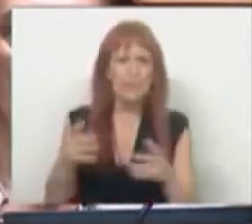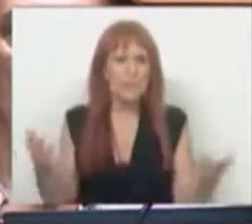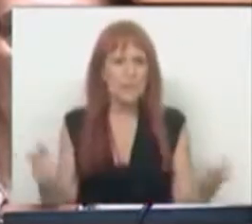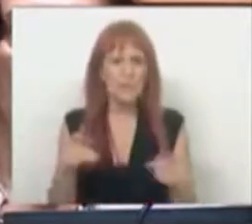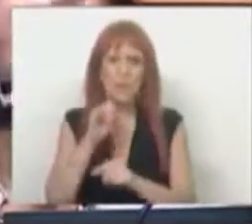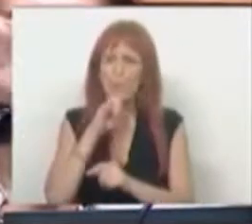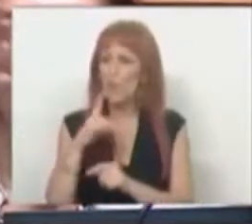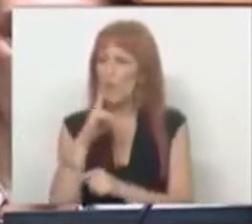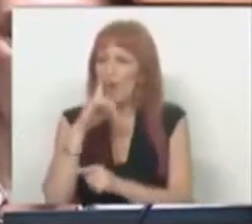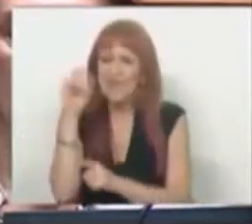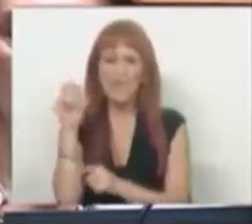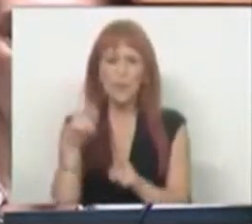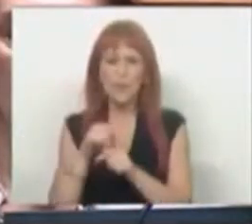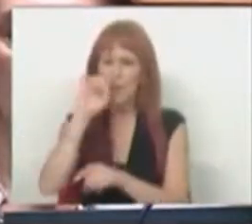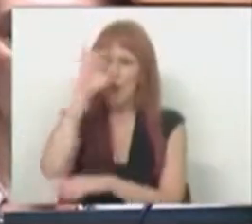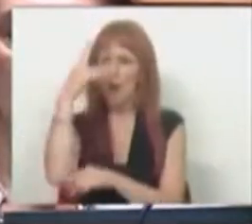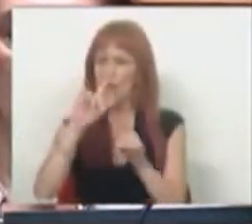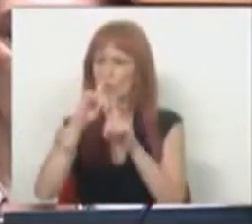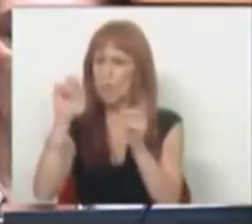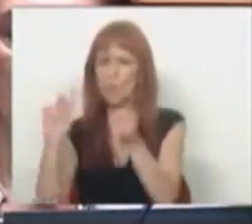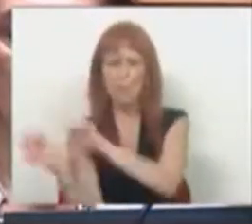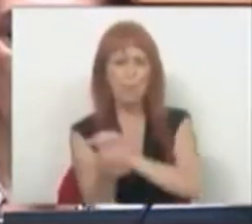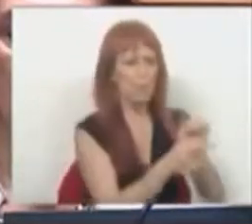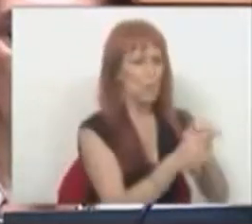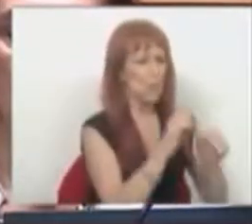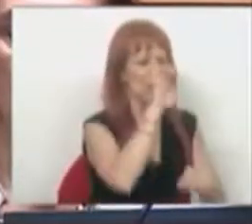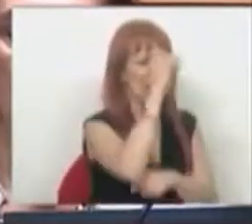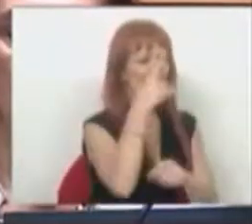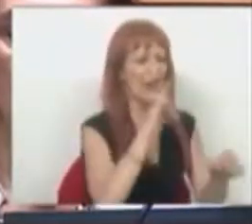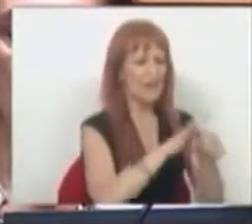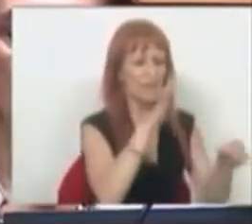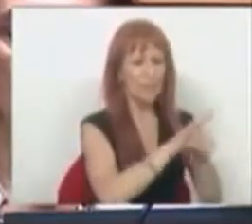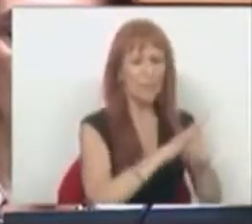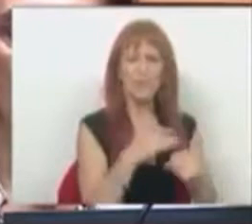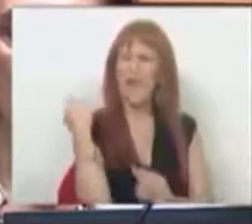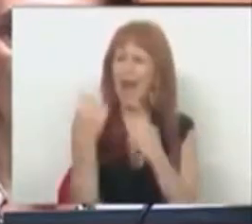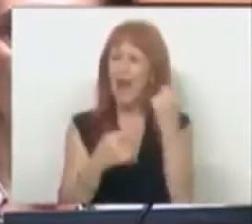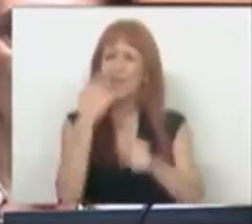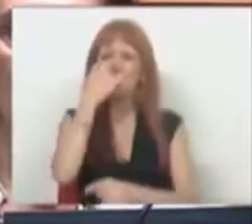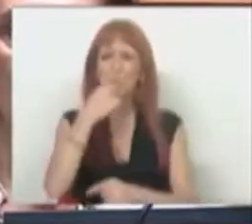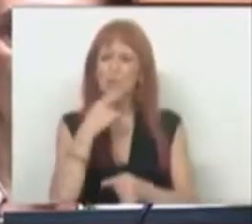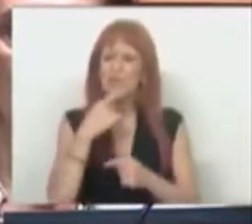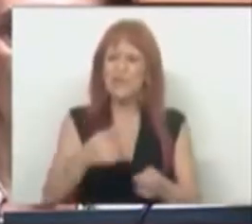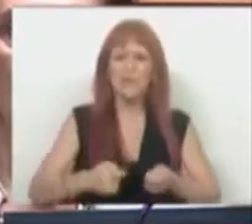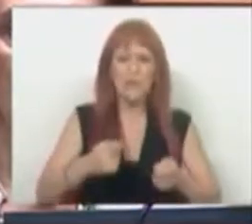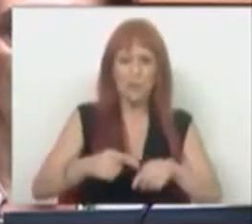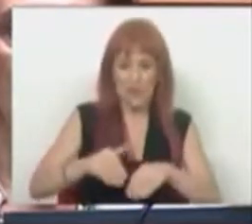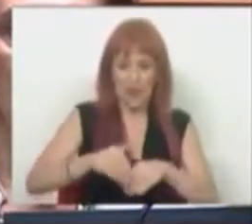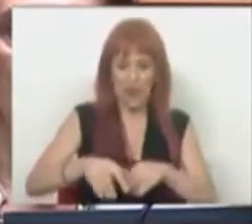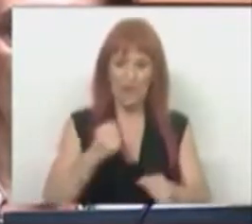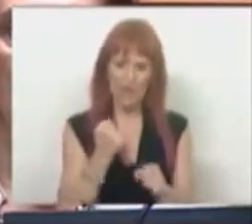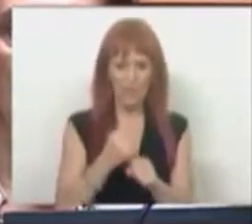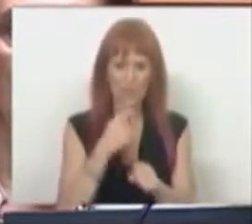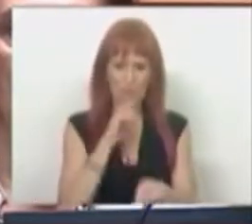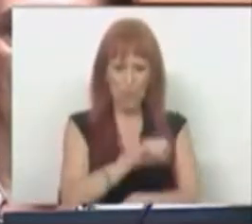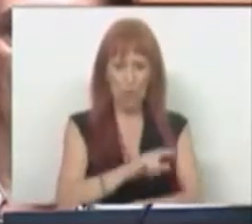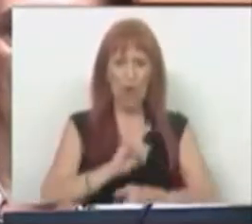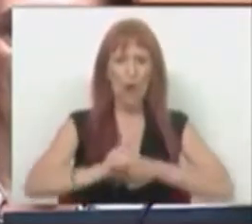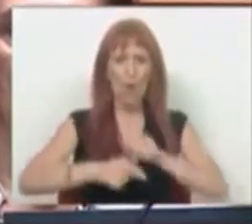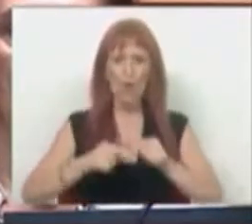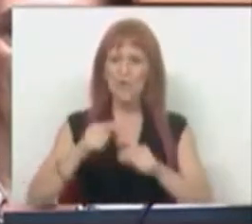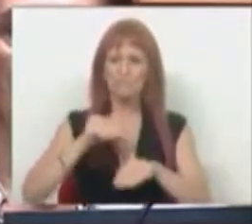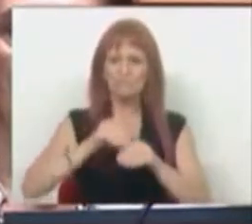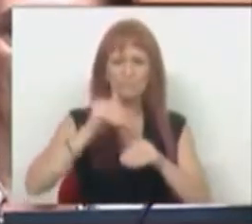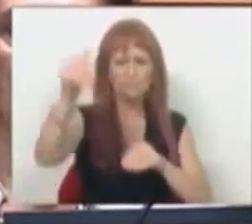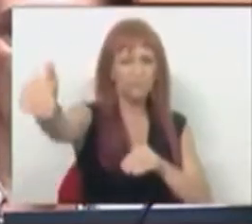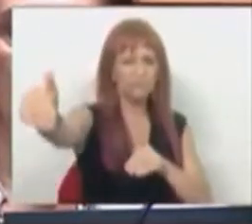poder sair do eucalipto para o sobreiro, poder sair daquilo que muitas vezes as pessoas apostam, porque no curto prazo funciona, para aquilo que a longo